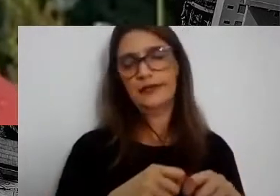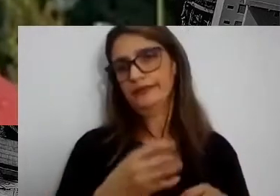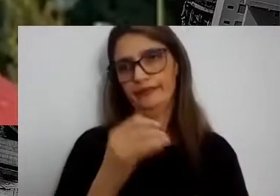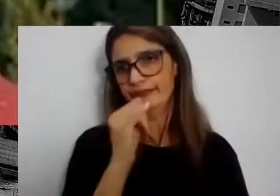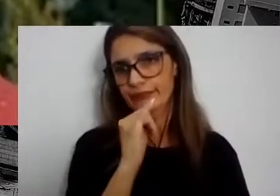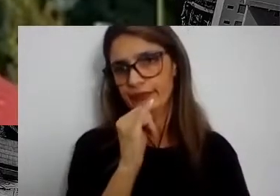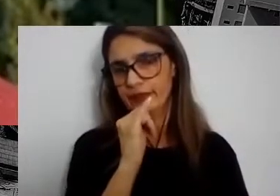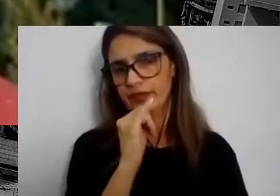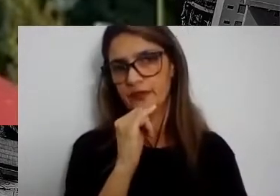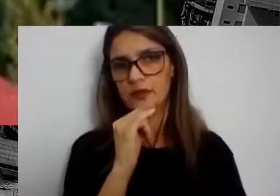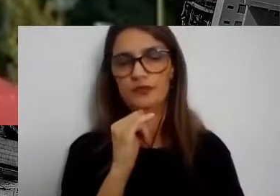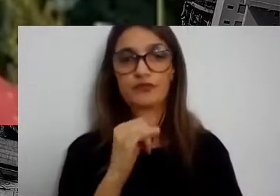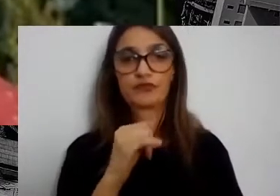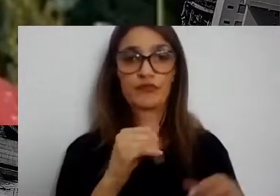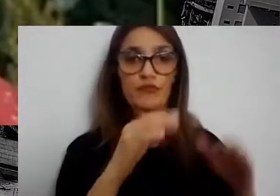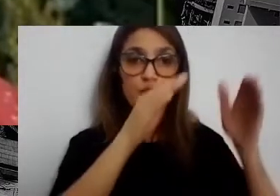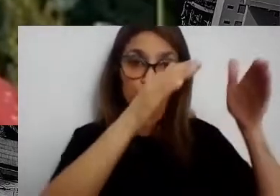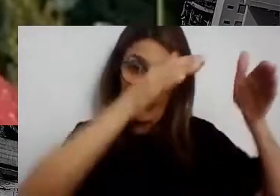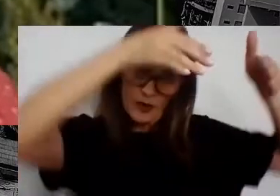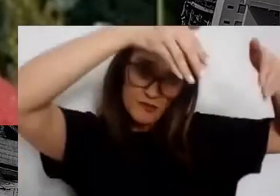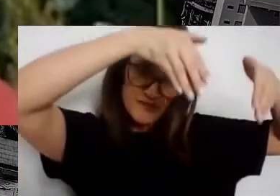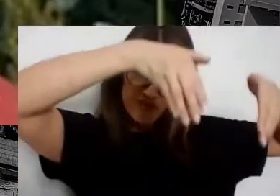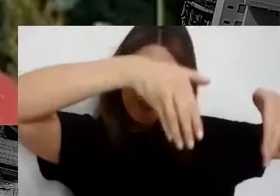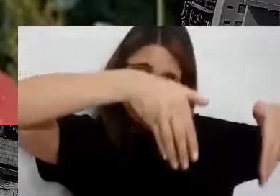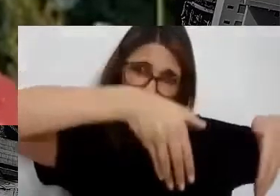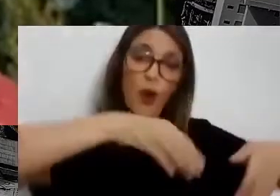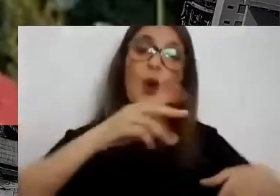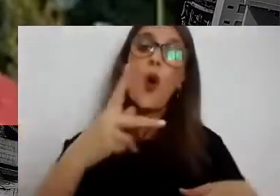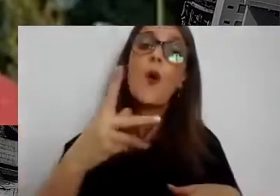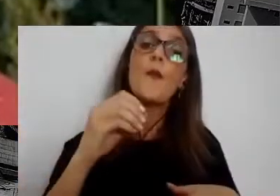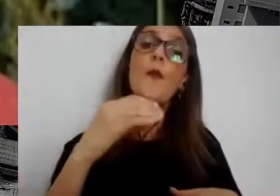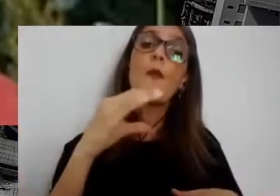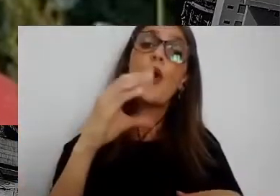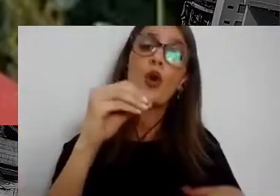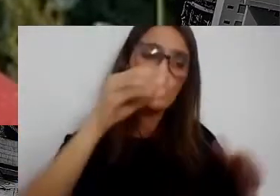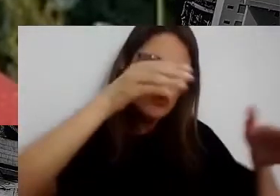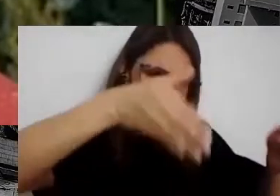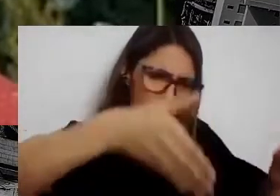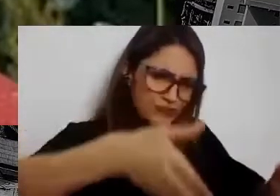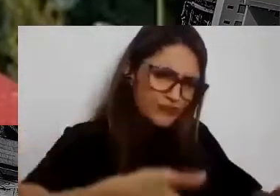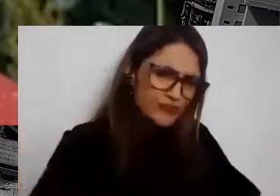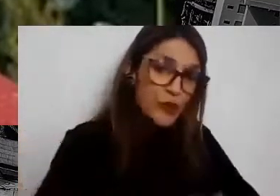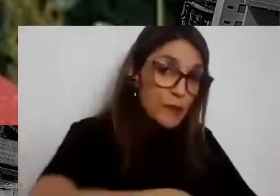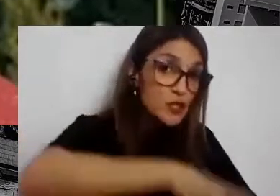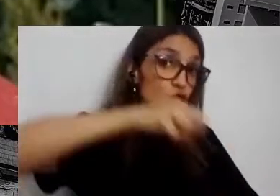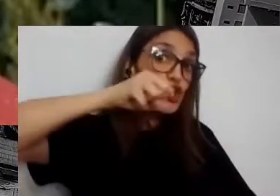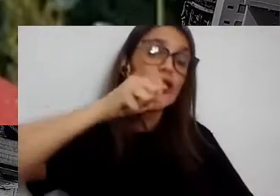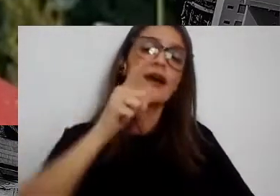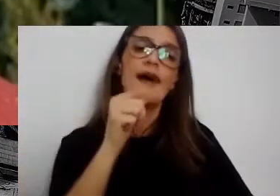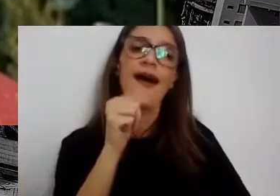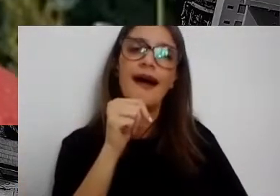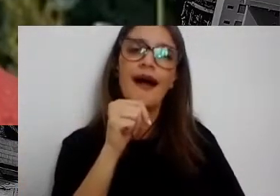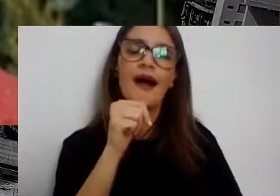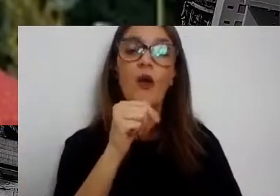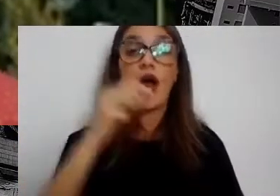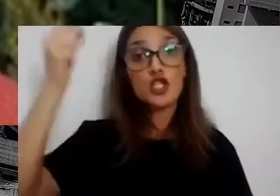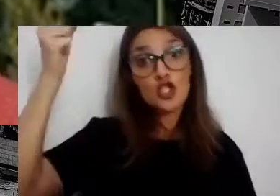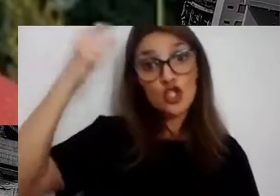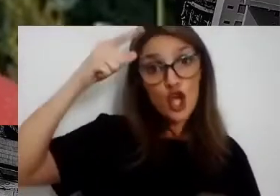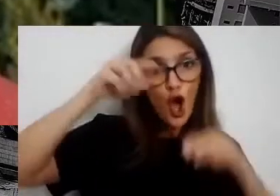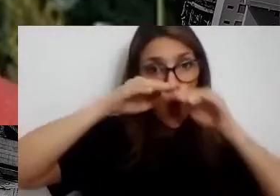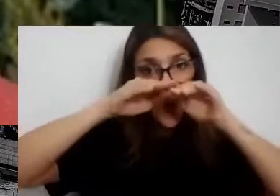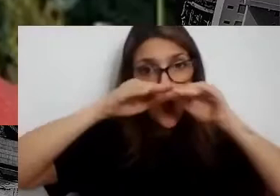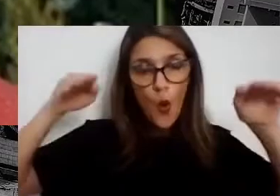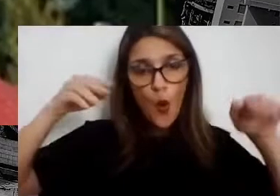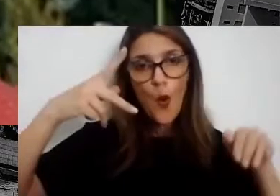perfurar poços profundos para captação de água, placa solar para baratear o custo de distribuição, garantir a